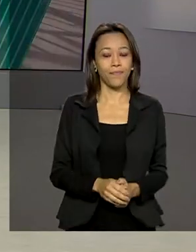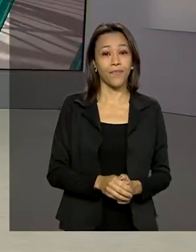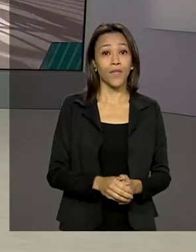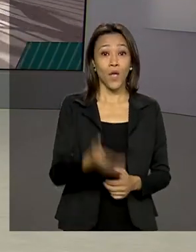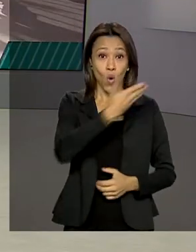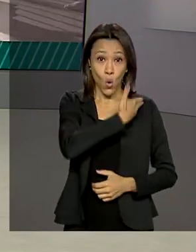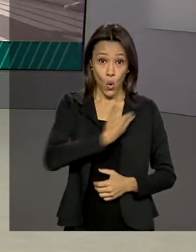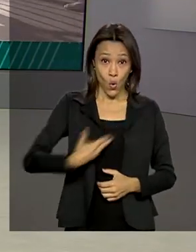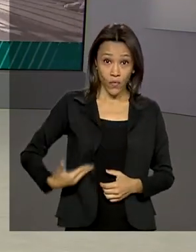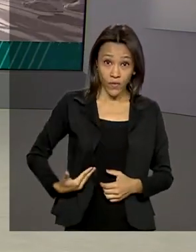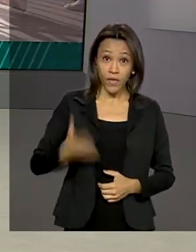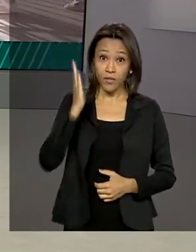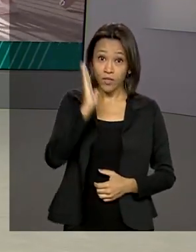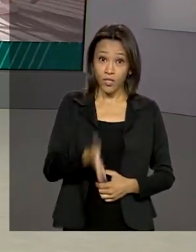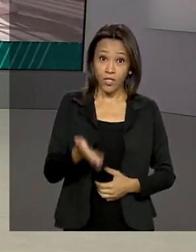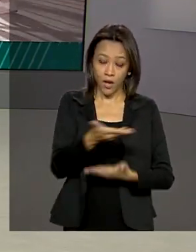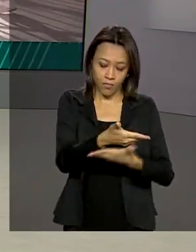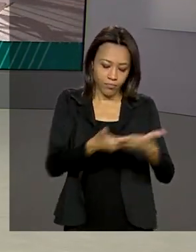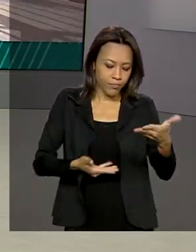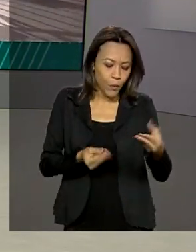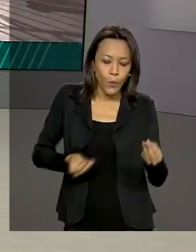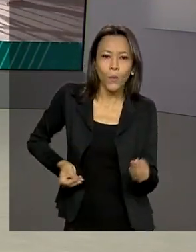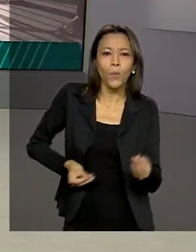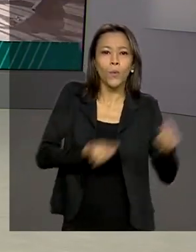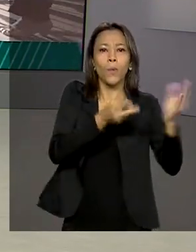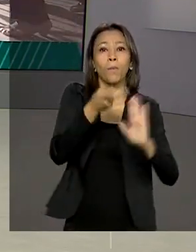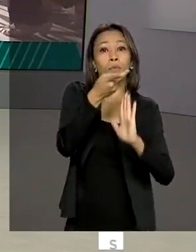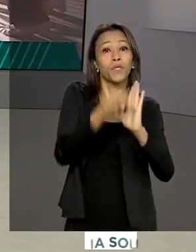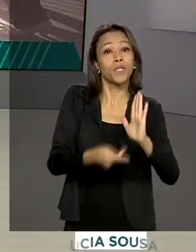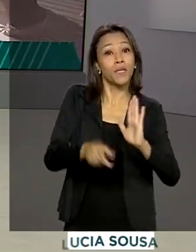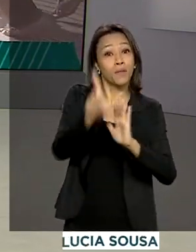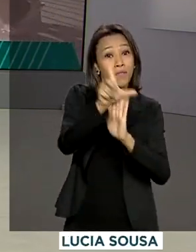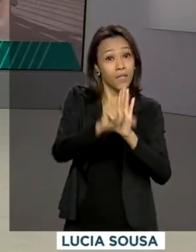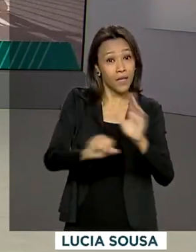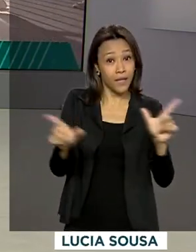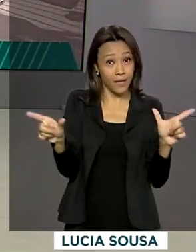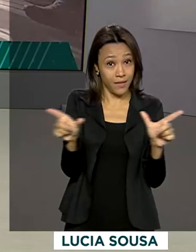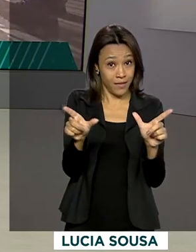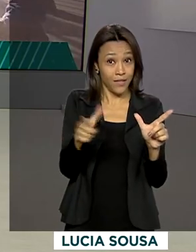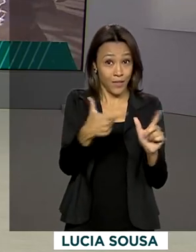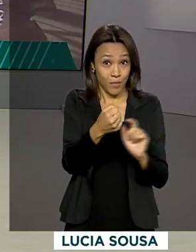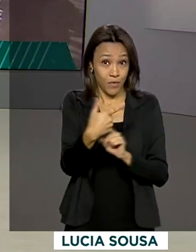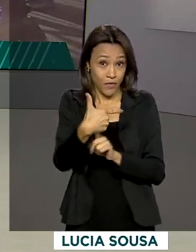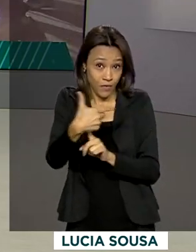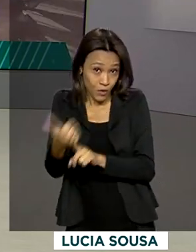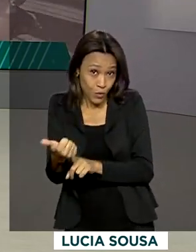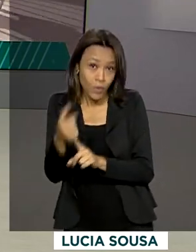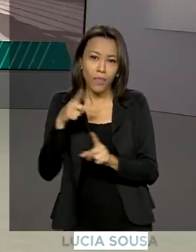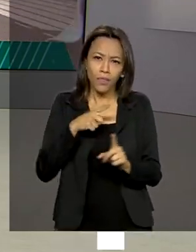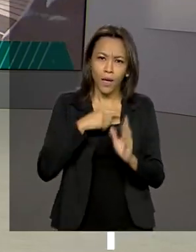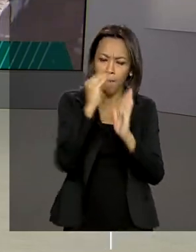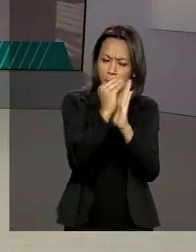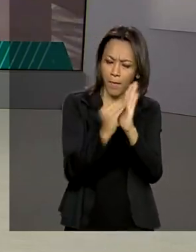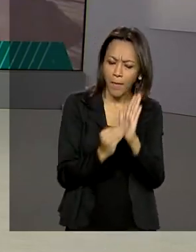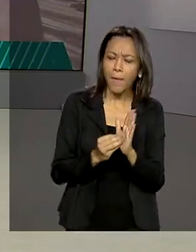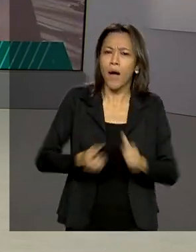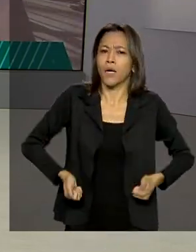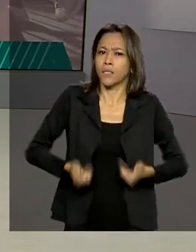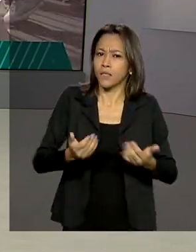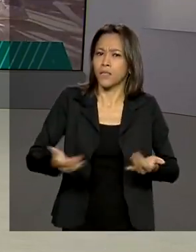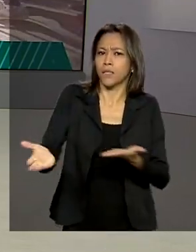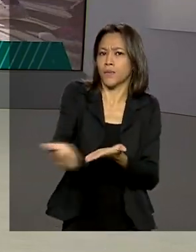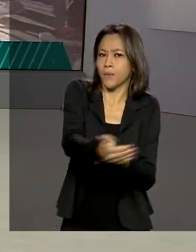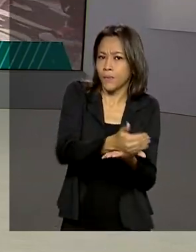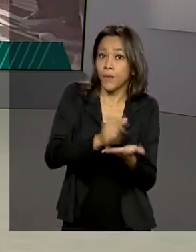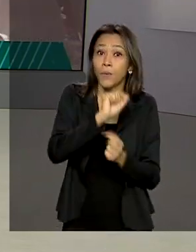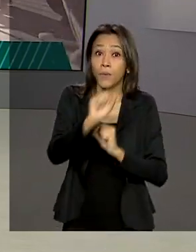O governo encaminhou ao Congresso Nacional o projeto de lei orçamentária de 2021. O documento traz receitas e despesas, além de uma